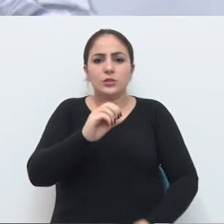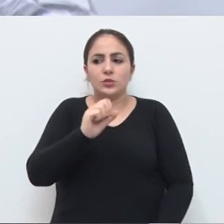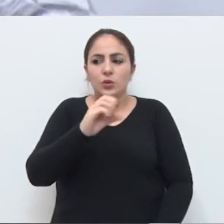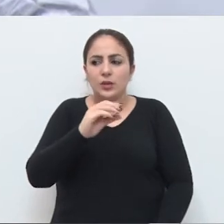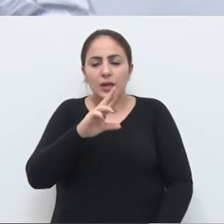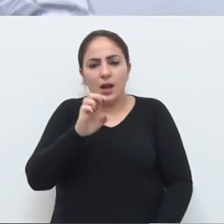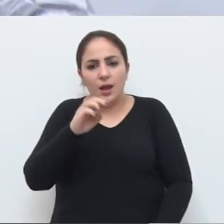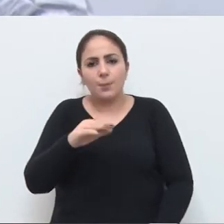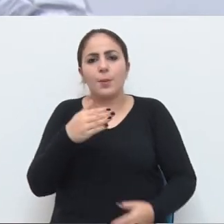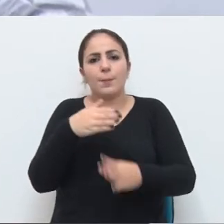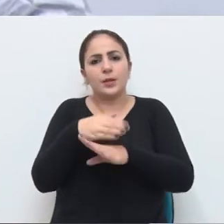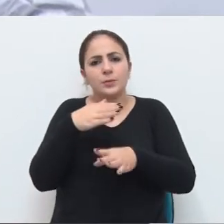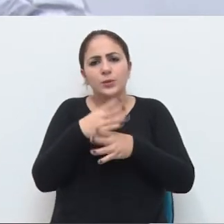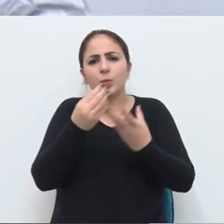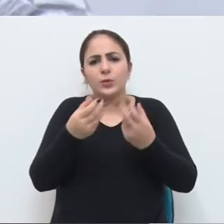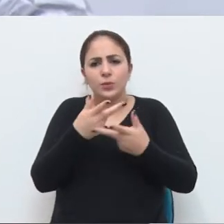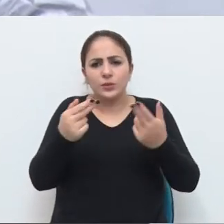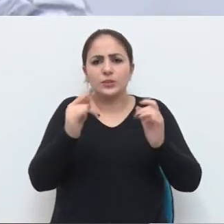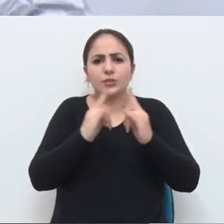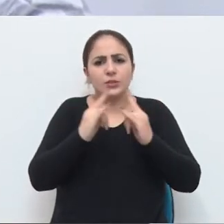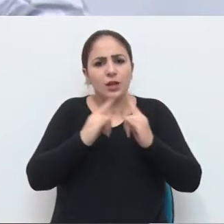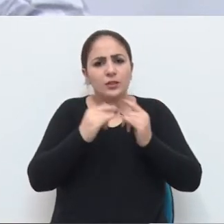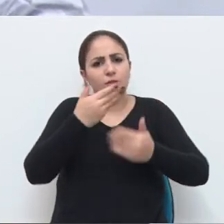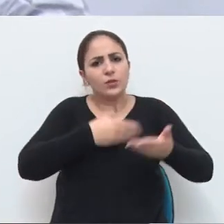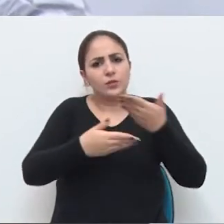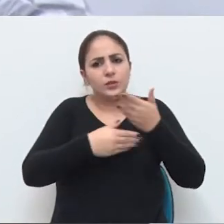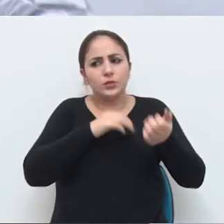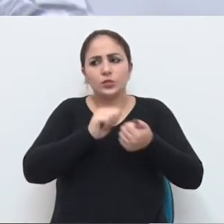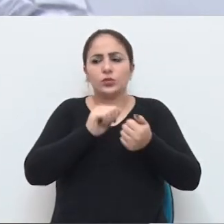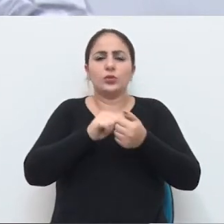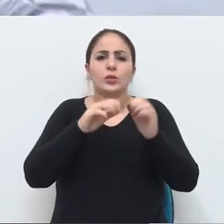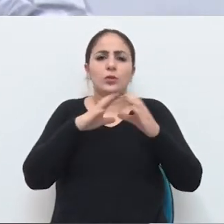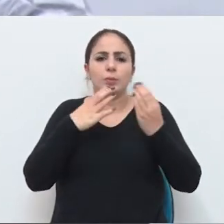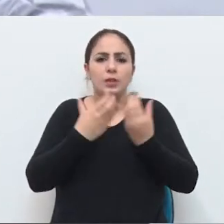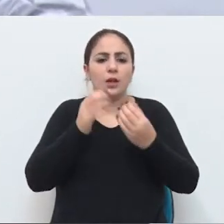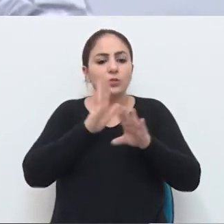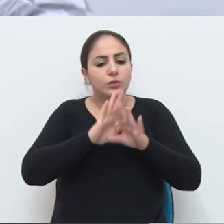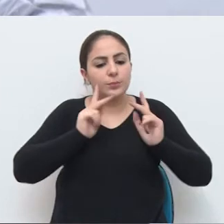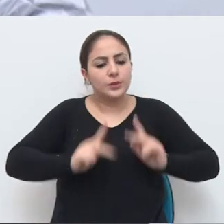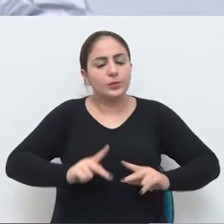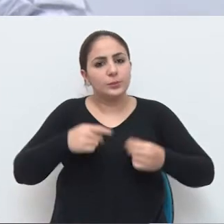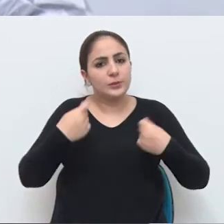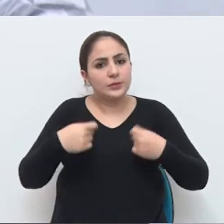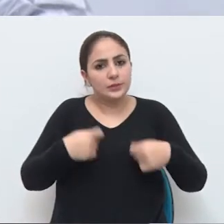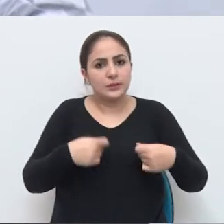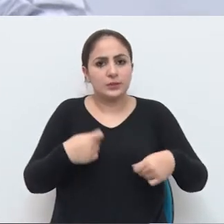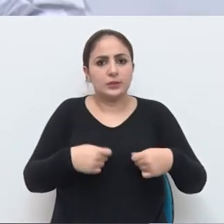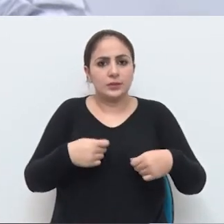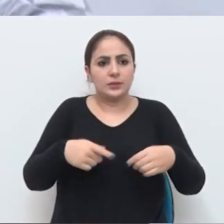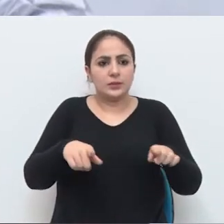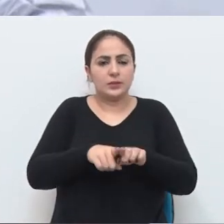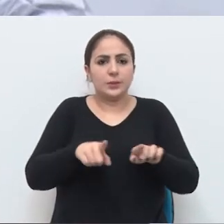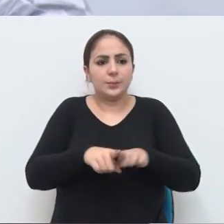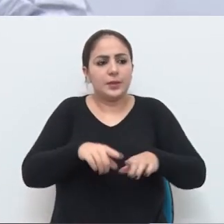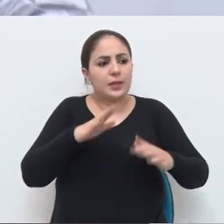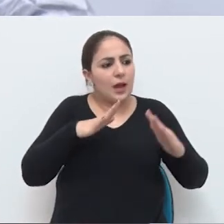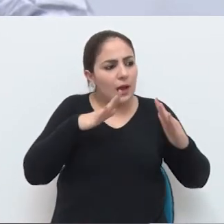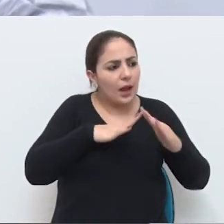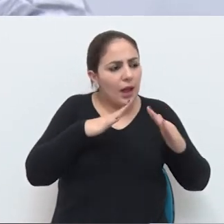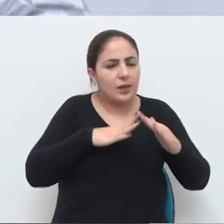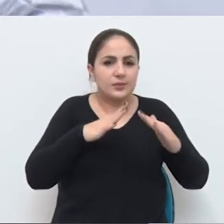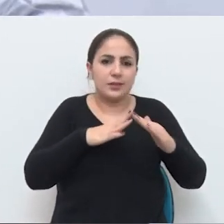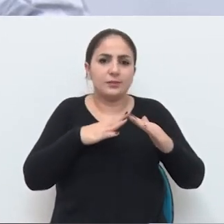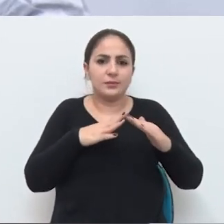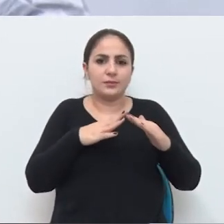participando das entidades, se envolvendo na comunidade, ajudando as pessoas que precisavam, quando iam à casa dele,